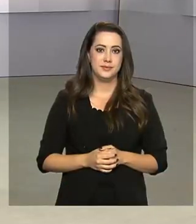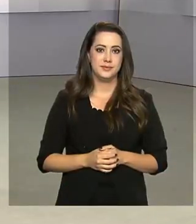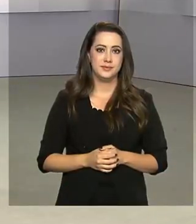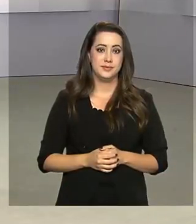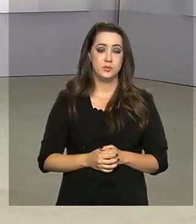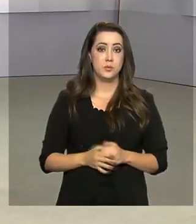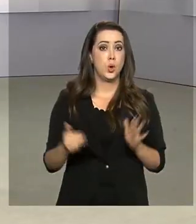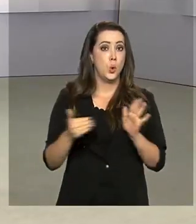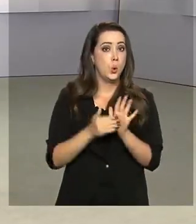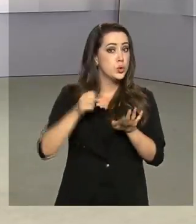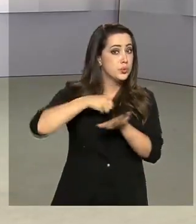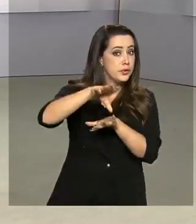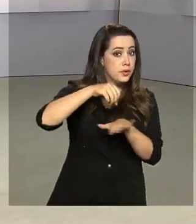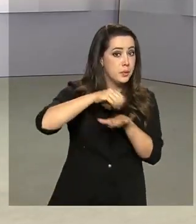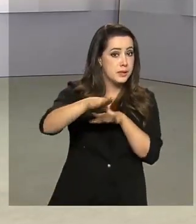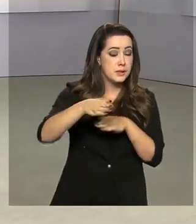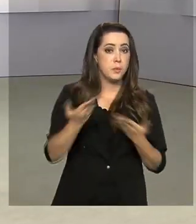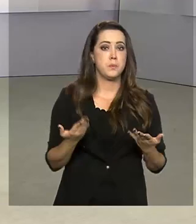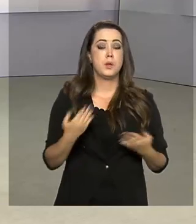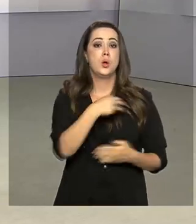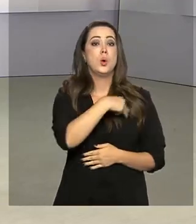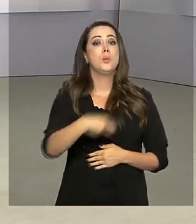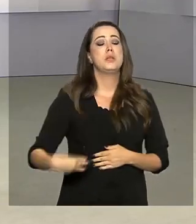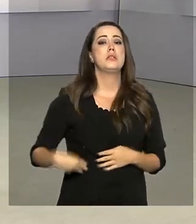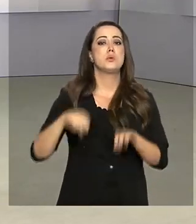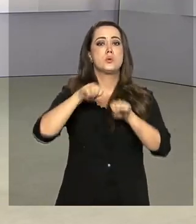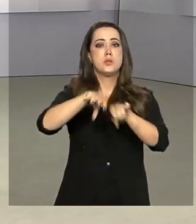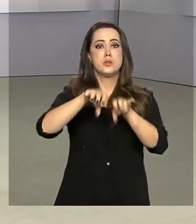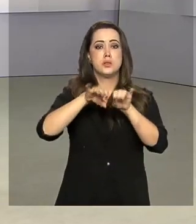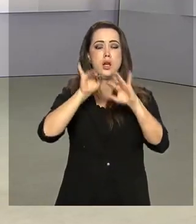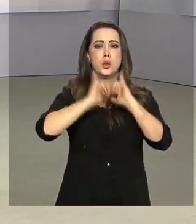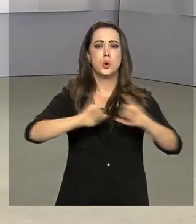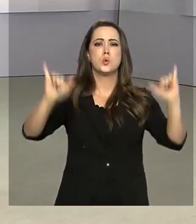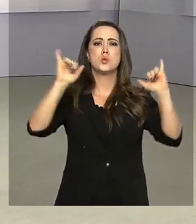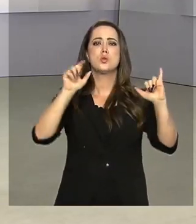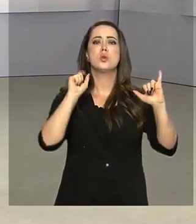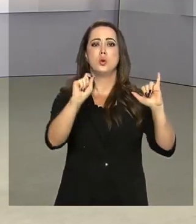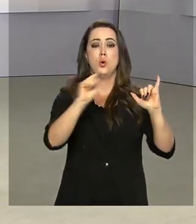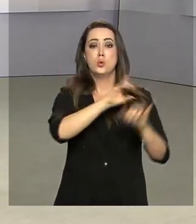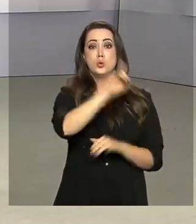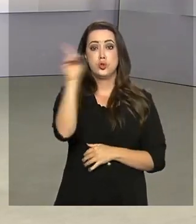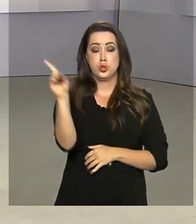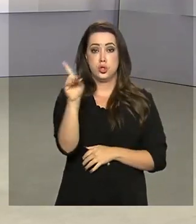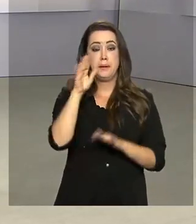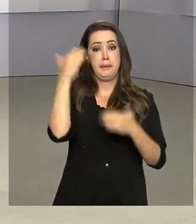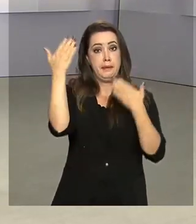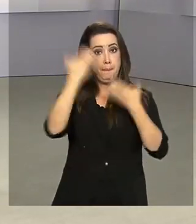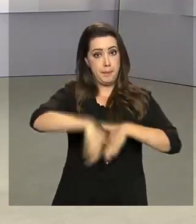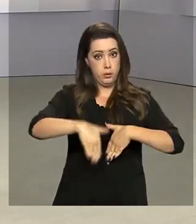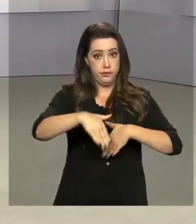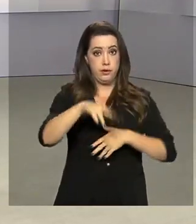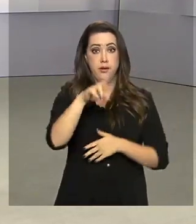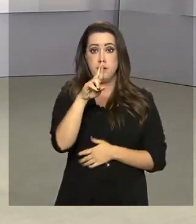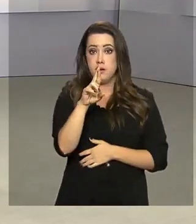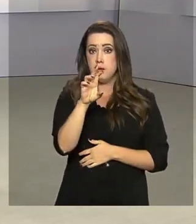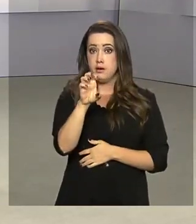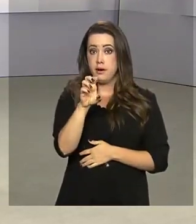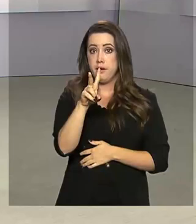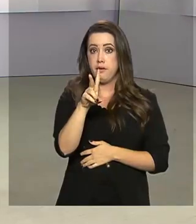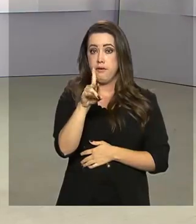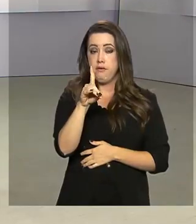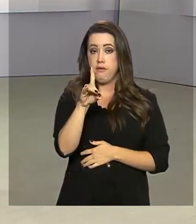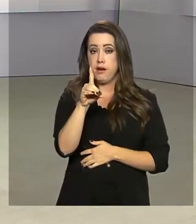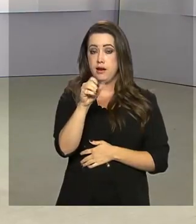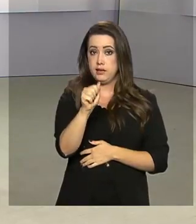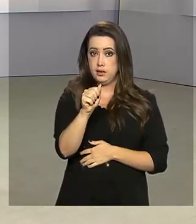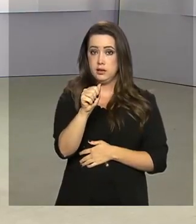E uma última informação. O ministro da Educação anunciou agora há pouco a data da prova do Revalida para profissionais